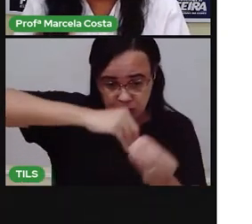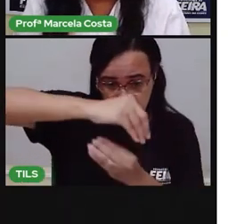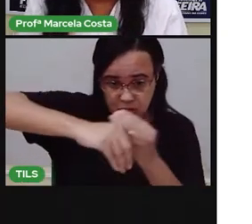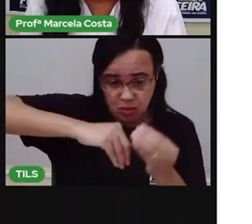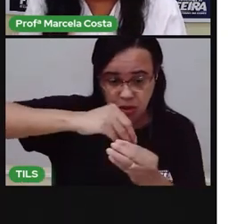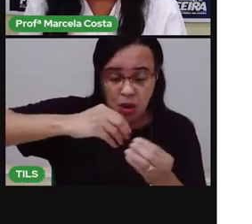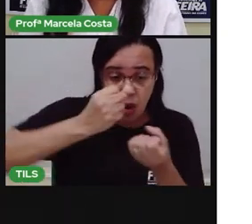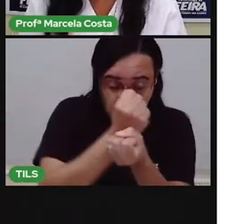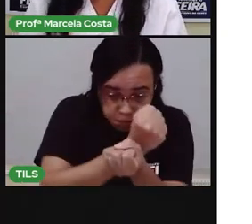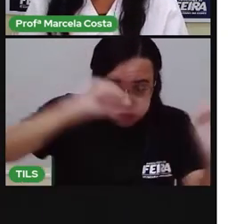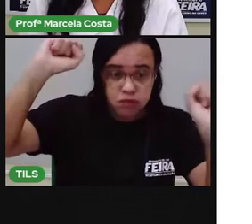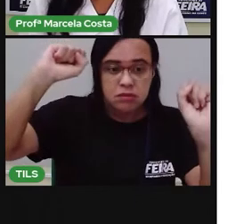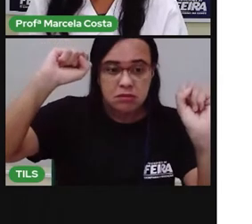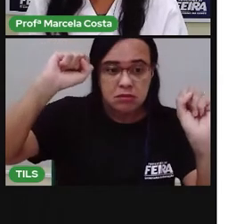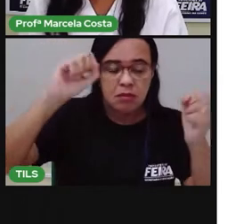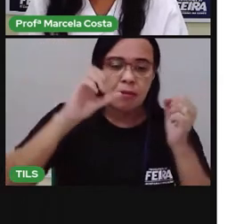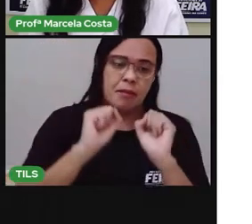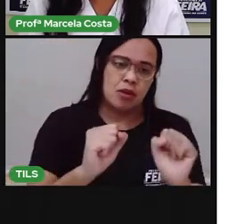explosão.